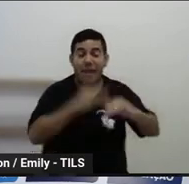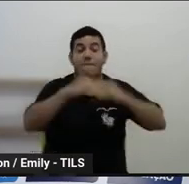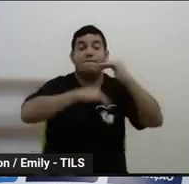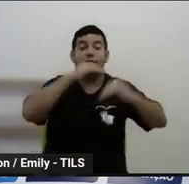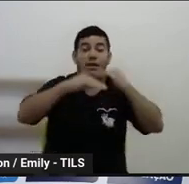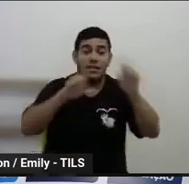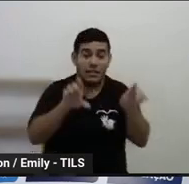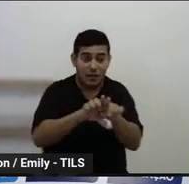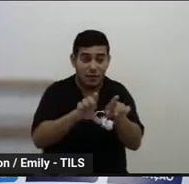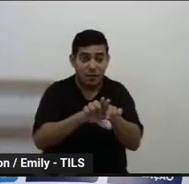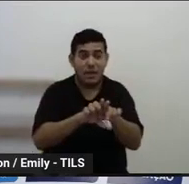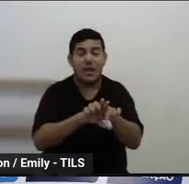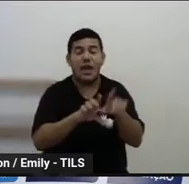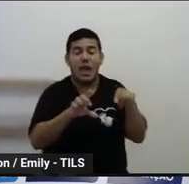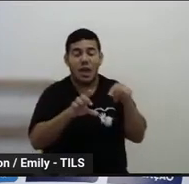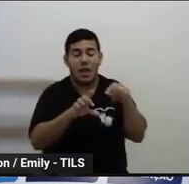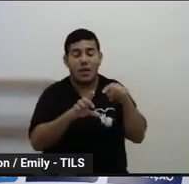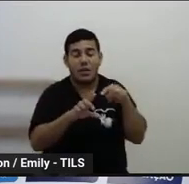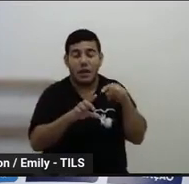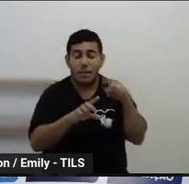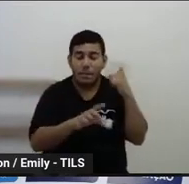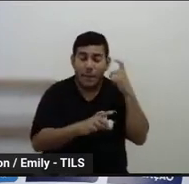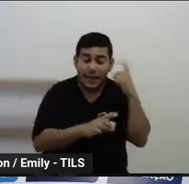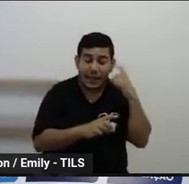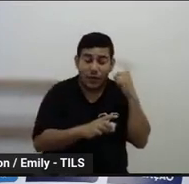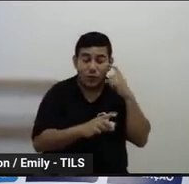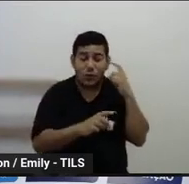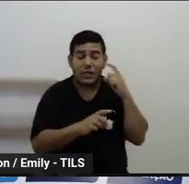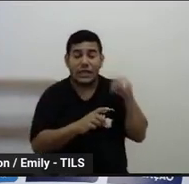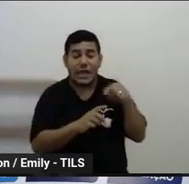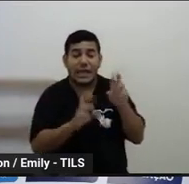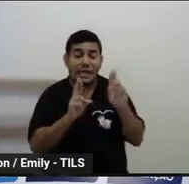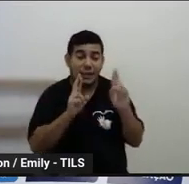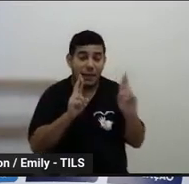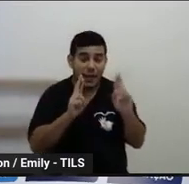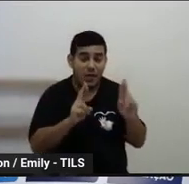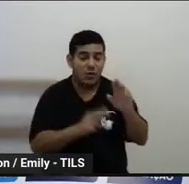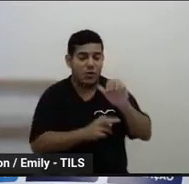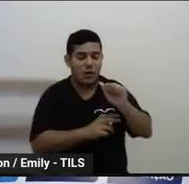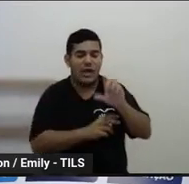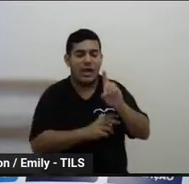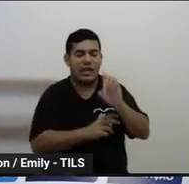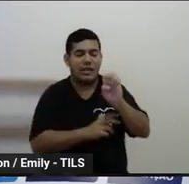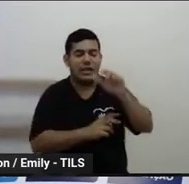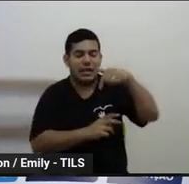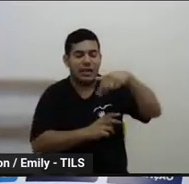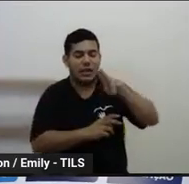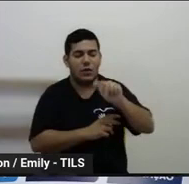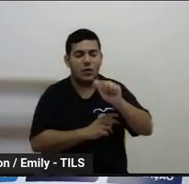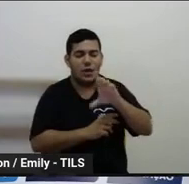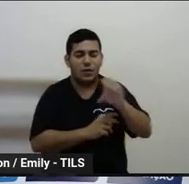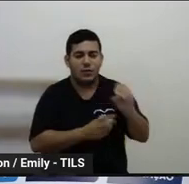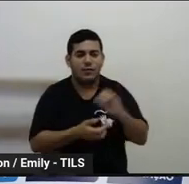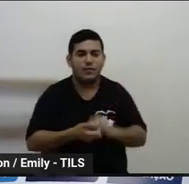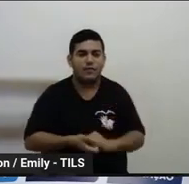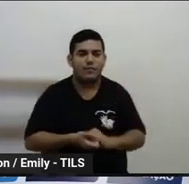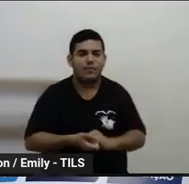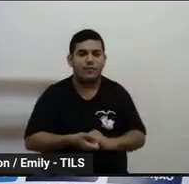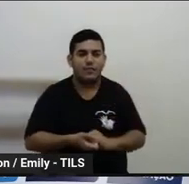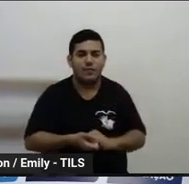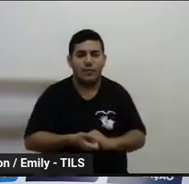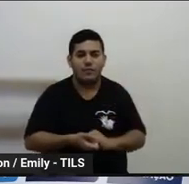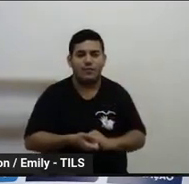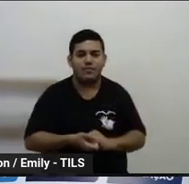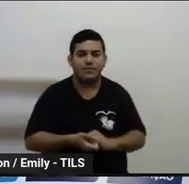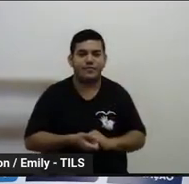passem a estar dentro do que se é minimamente esperado para cada ano. E